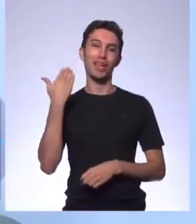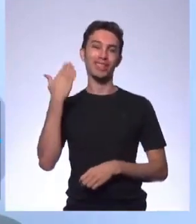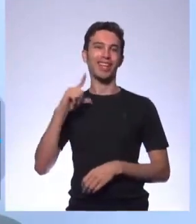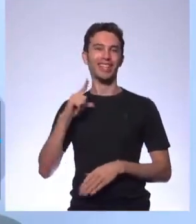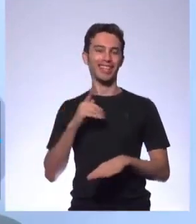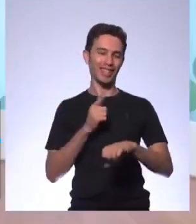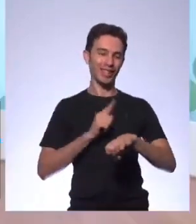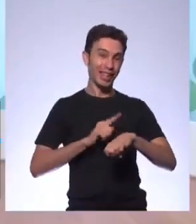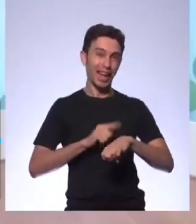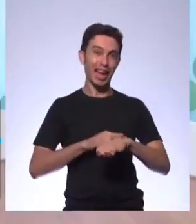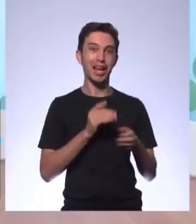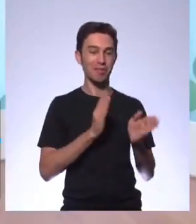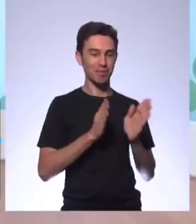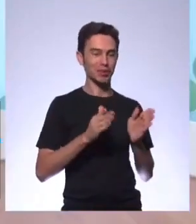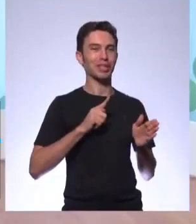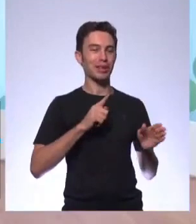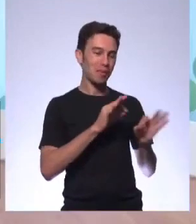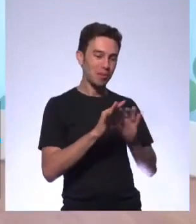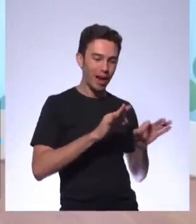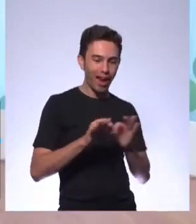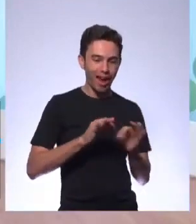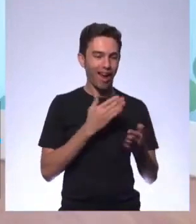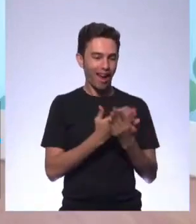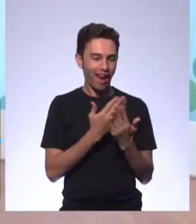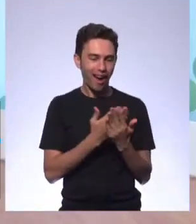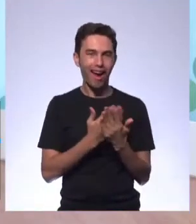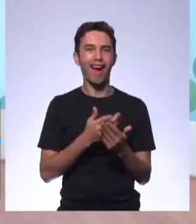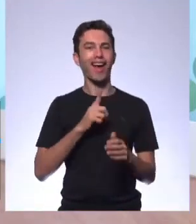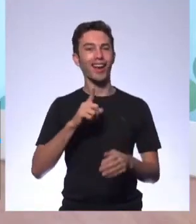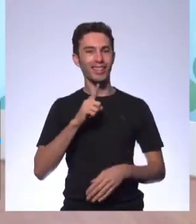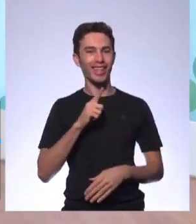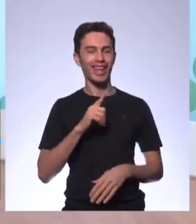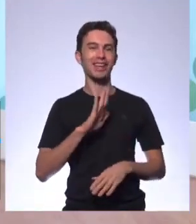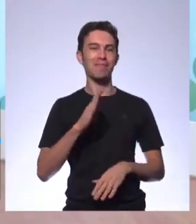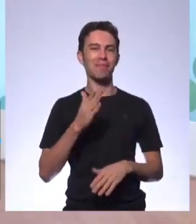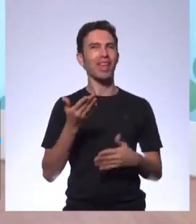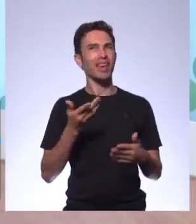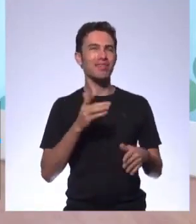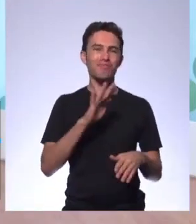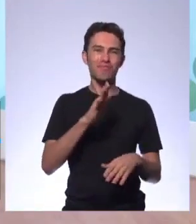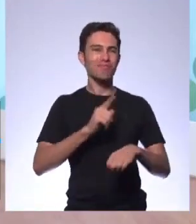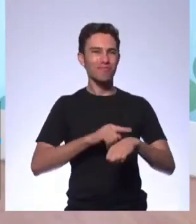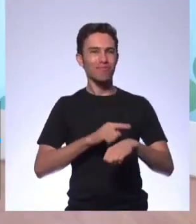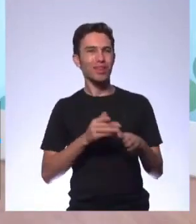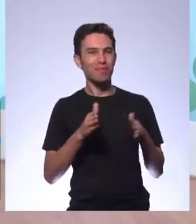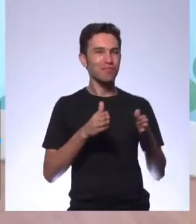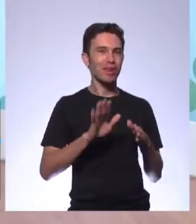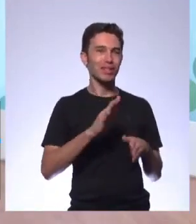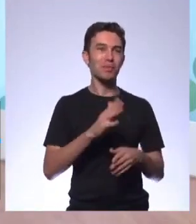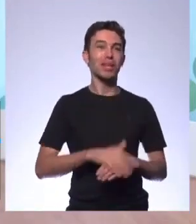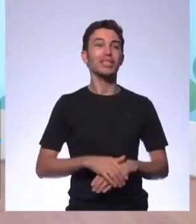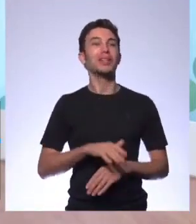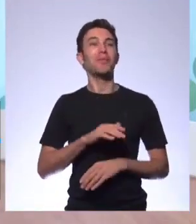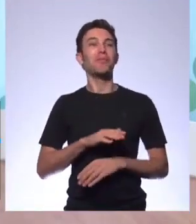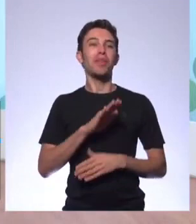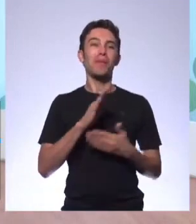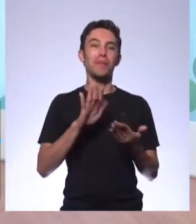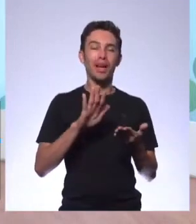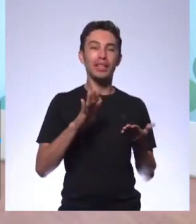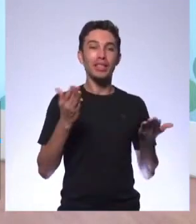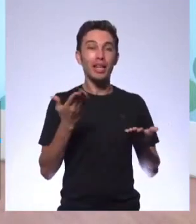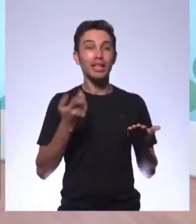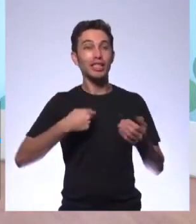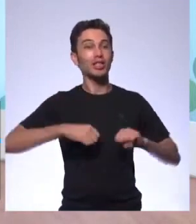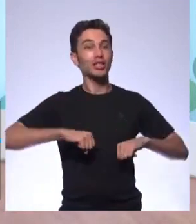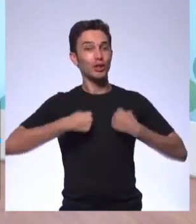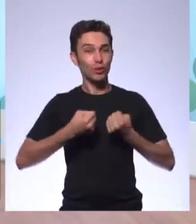eu sempre sonhei, né? Para o professor formal. A gente tem esse tempo. Tem, tem, tem. vai, tem. Mas a gente tem